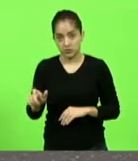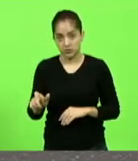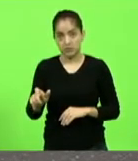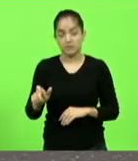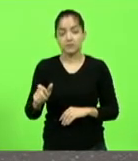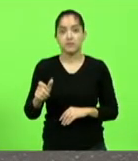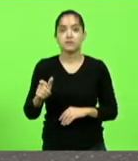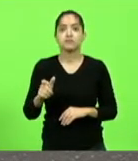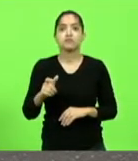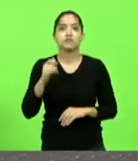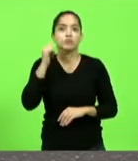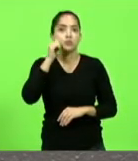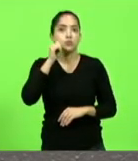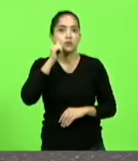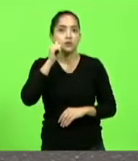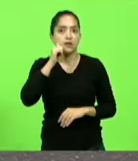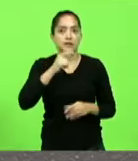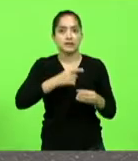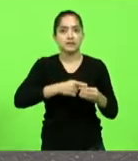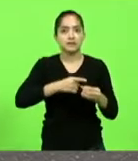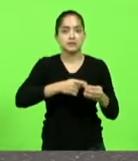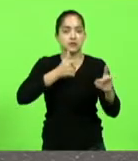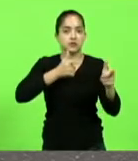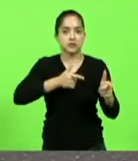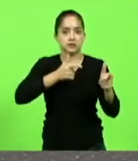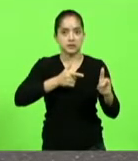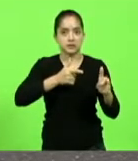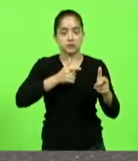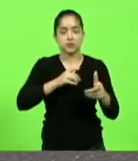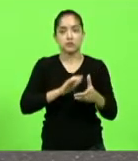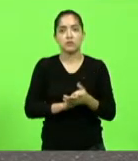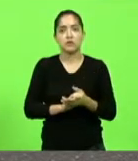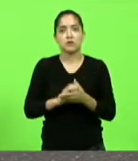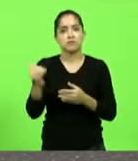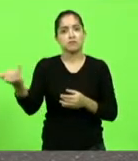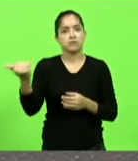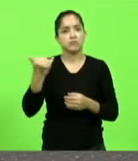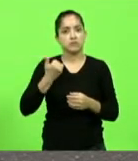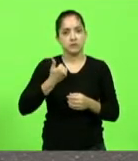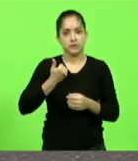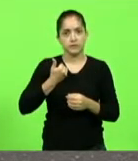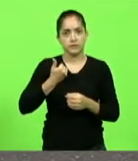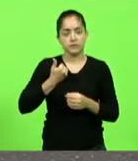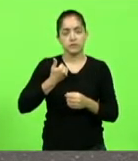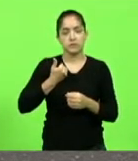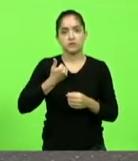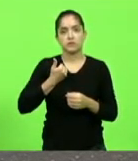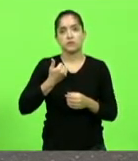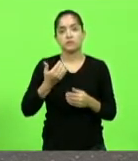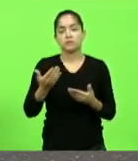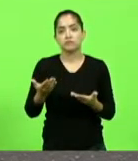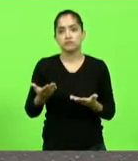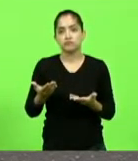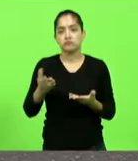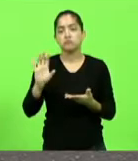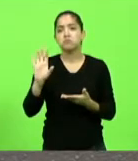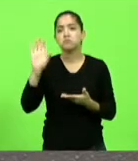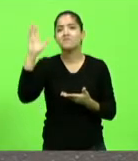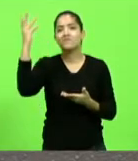me informando de um de um evento